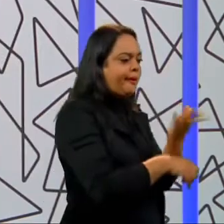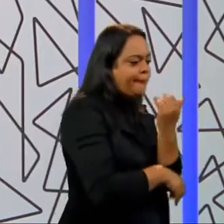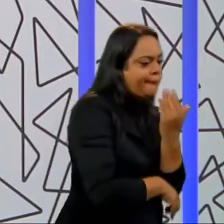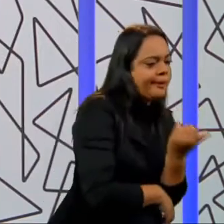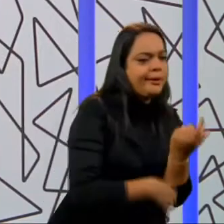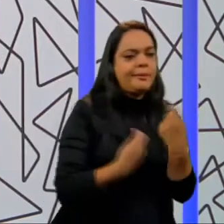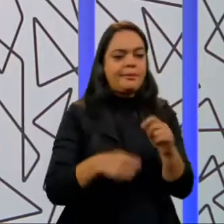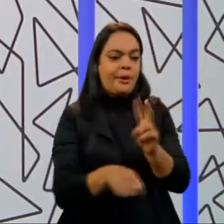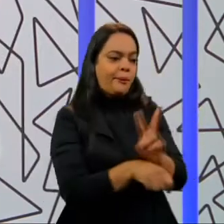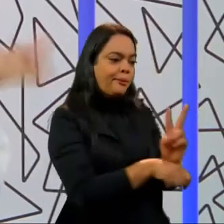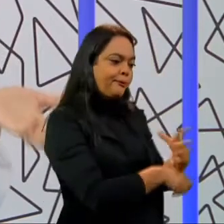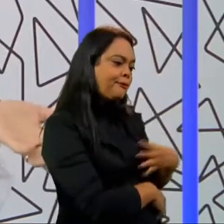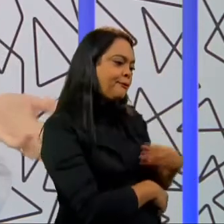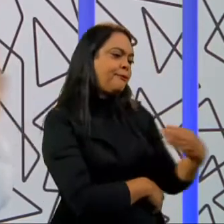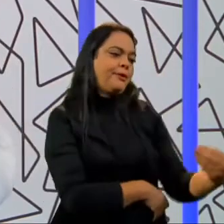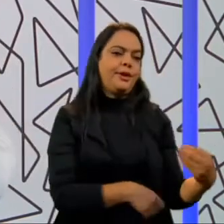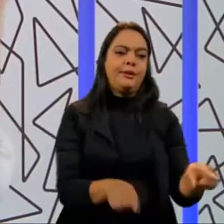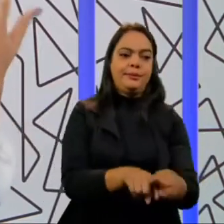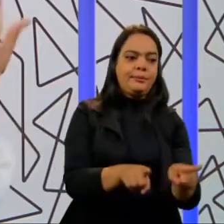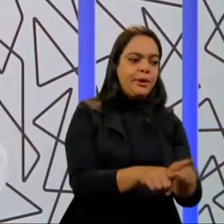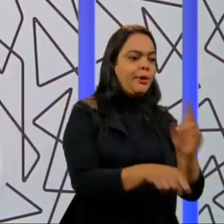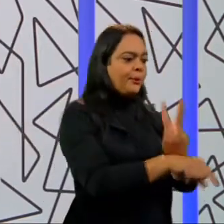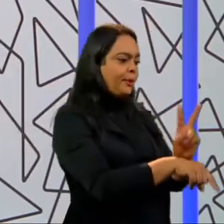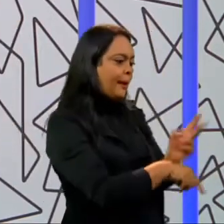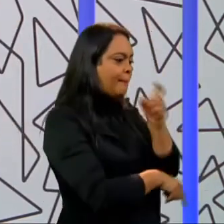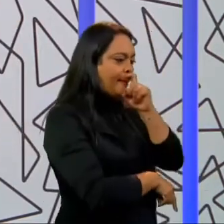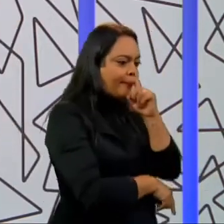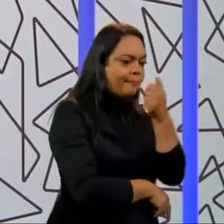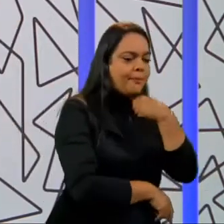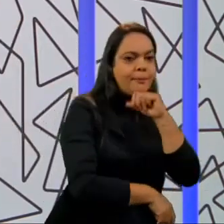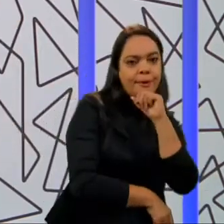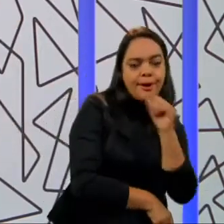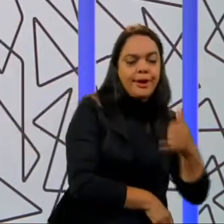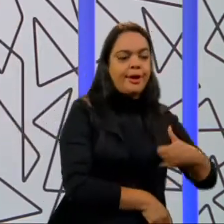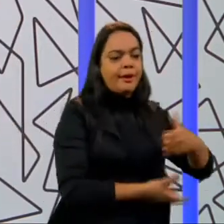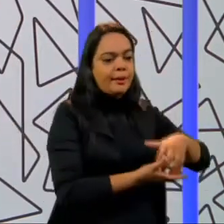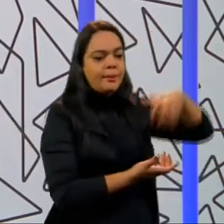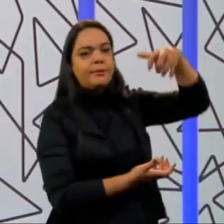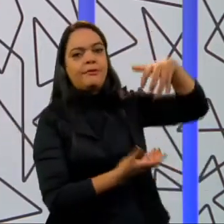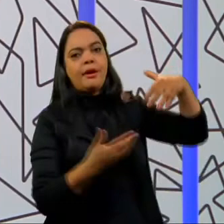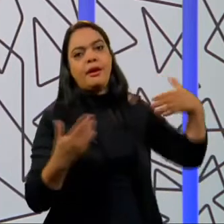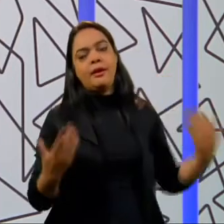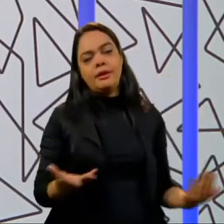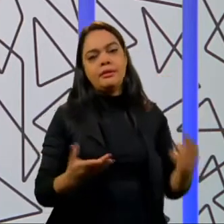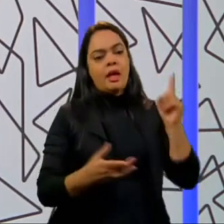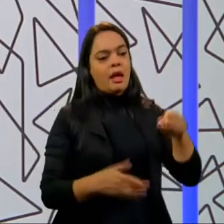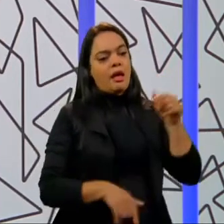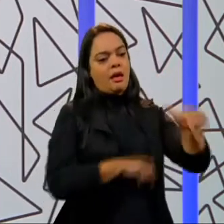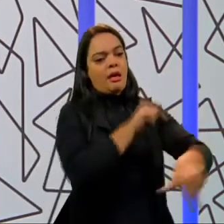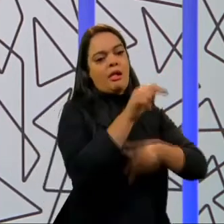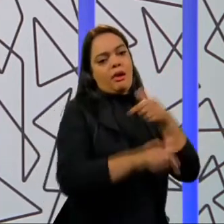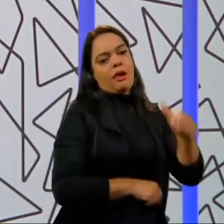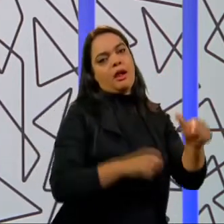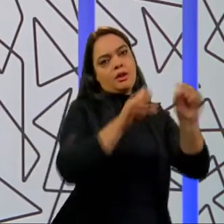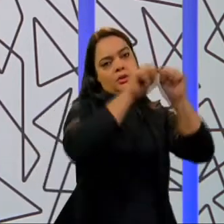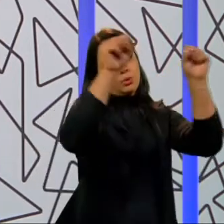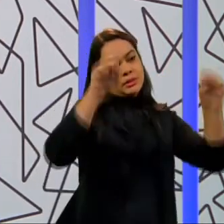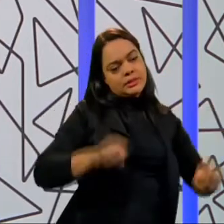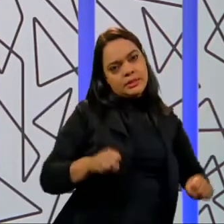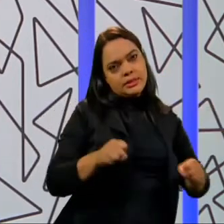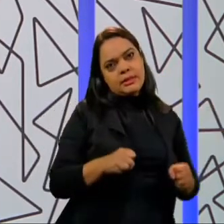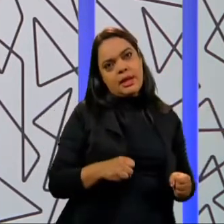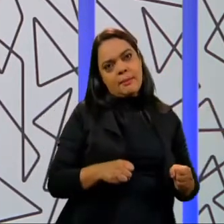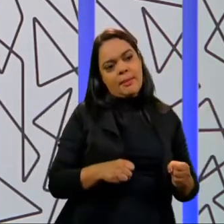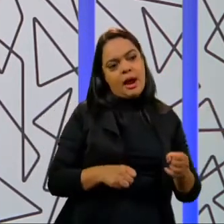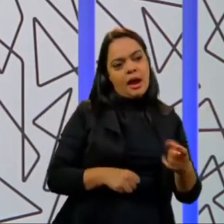precisa de alguém para cuidar dos seus filhos, dos pais que envelhecem. Então, esse é um tipo de trabalho que dentro do sistema capitalista ele não foi